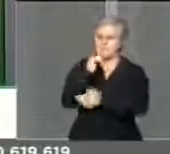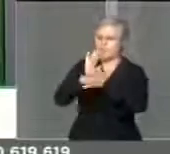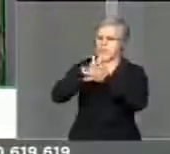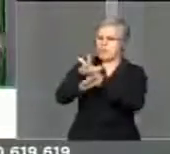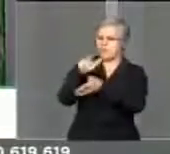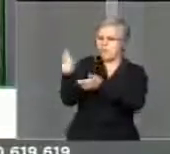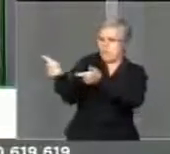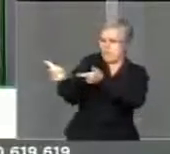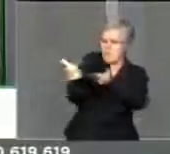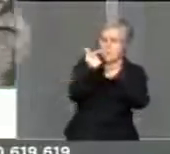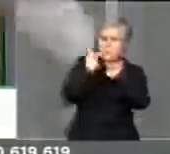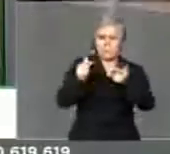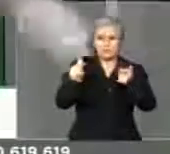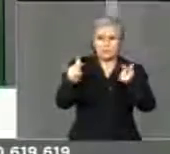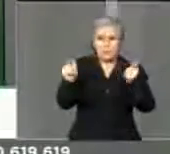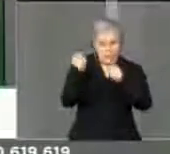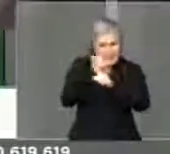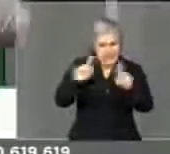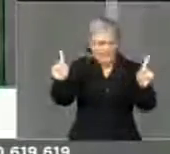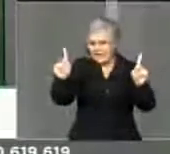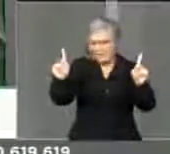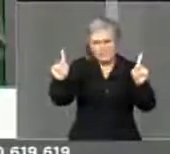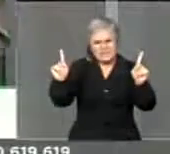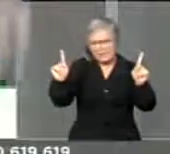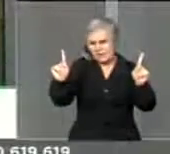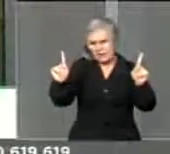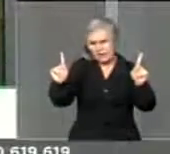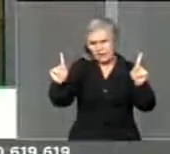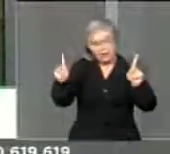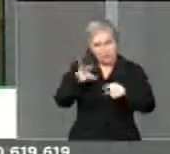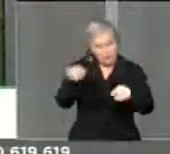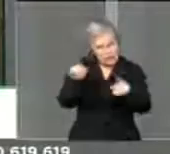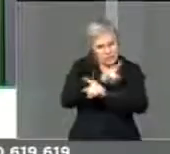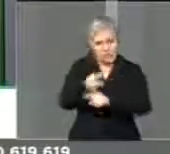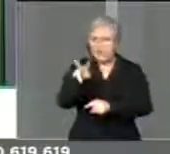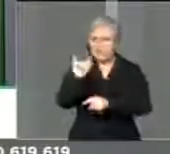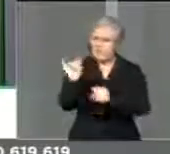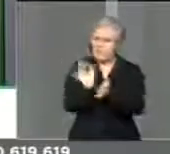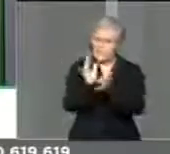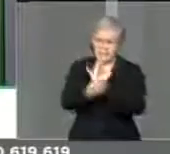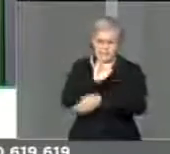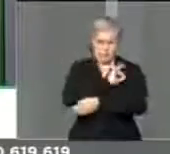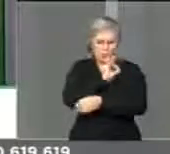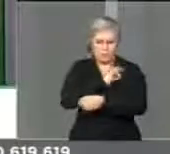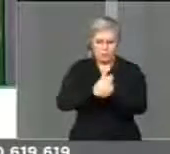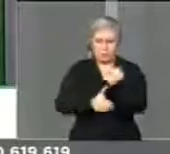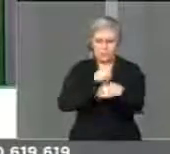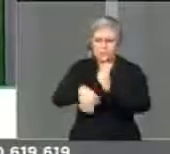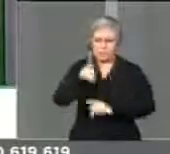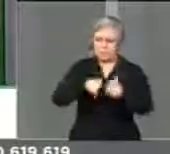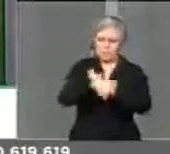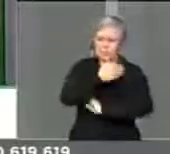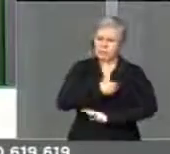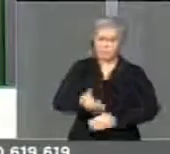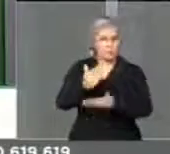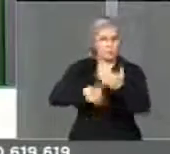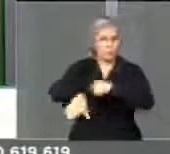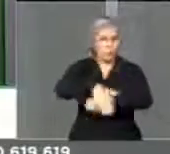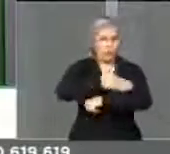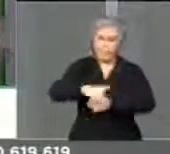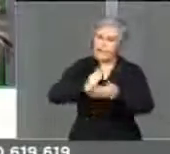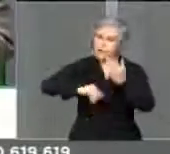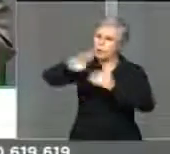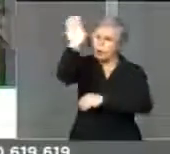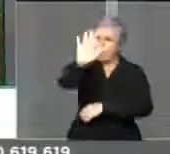atacar os coxinhas. Vai coisa nenhuma. Vai ter polícia e segurança pública nas ruas. Do Brasil